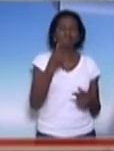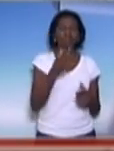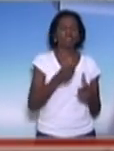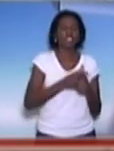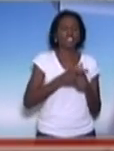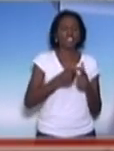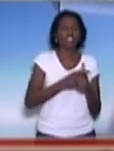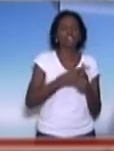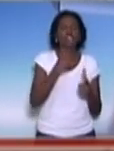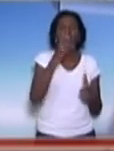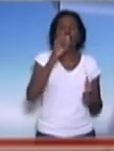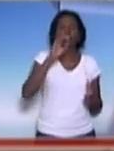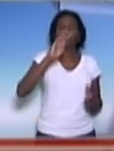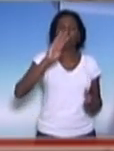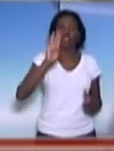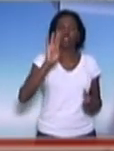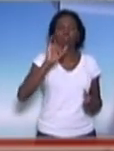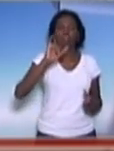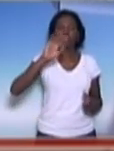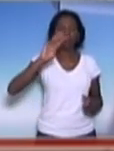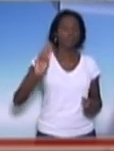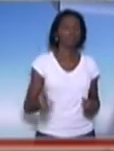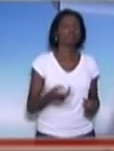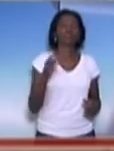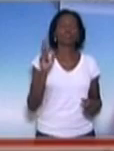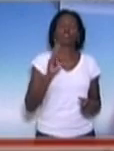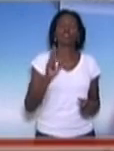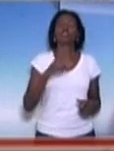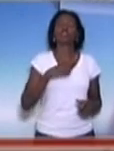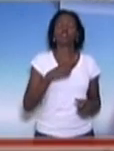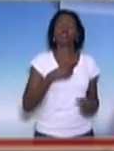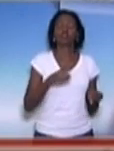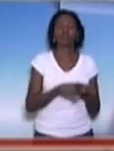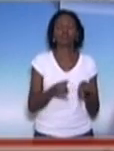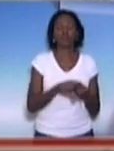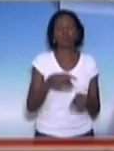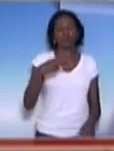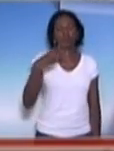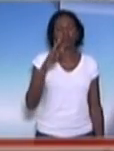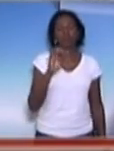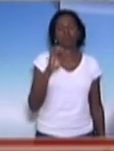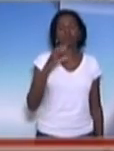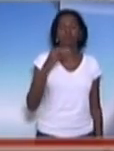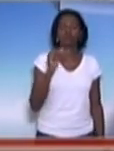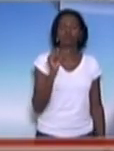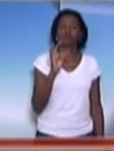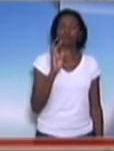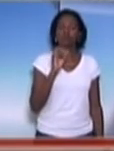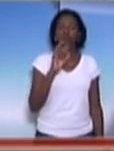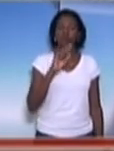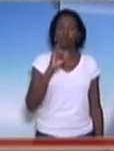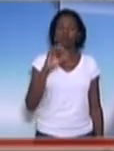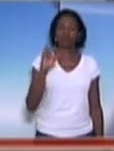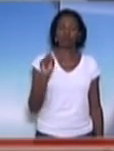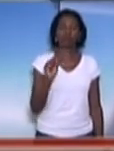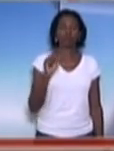de 10 bilhões de reais também, com precatórios alimentares, e